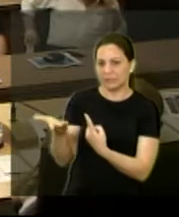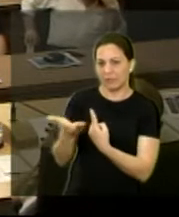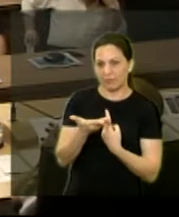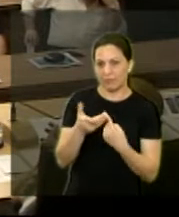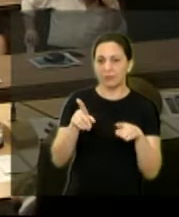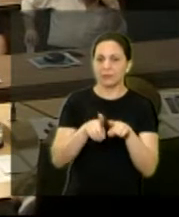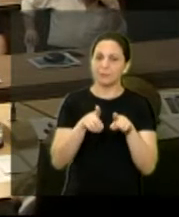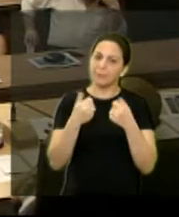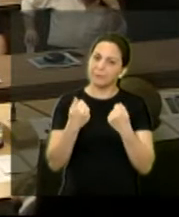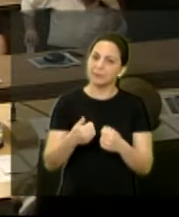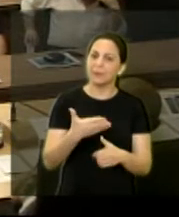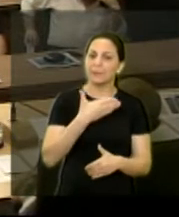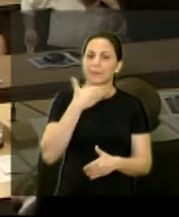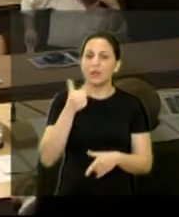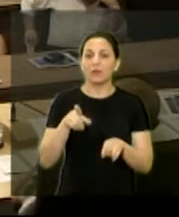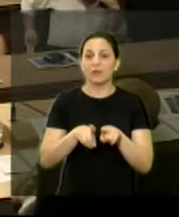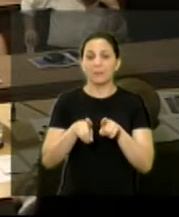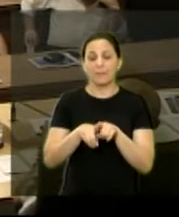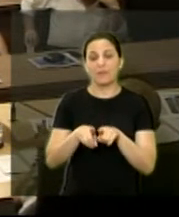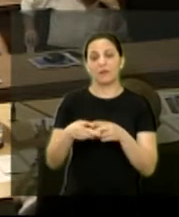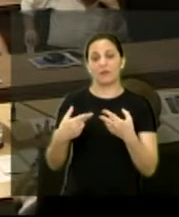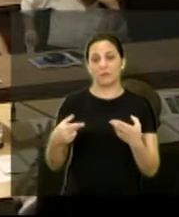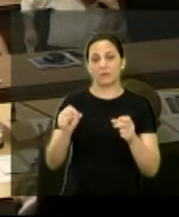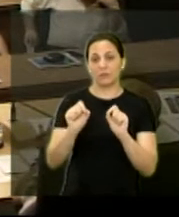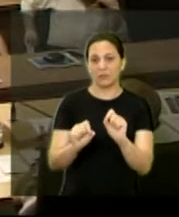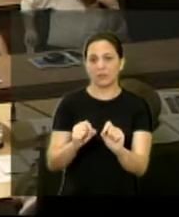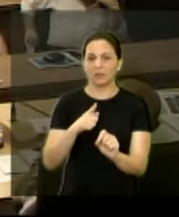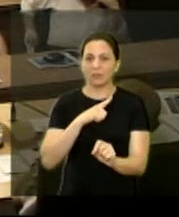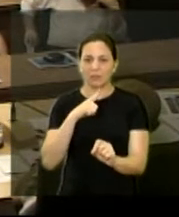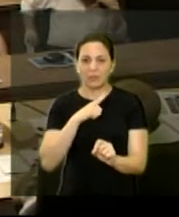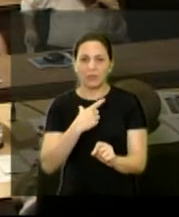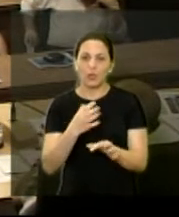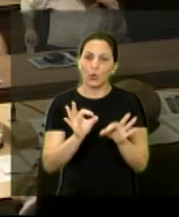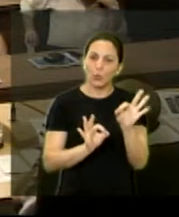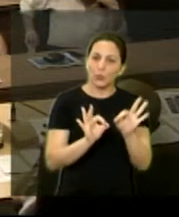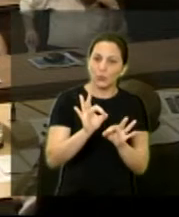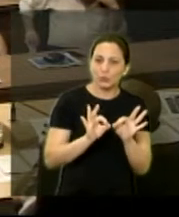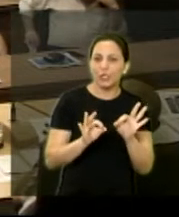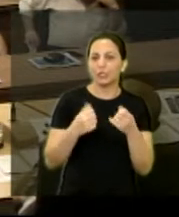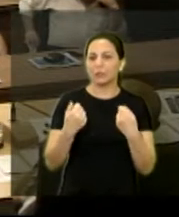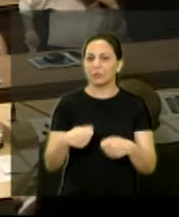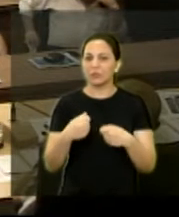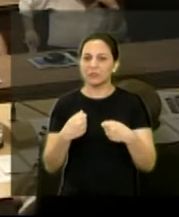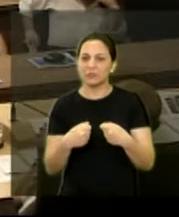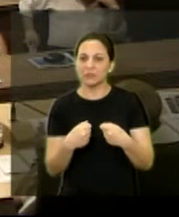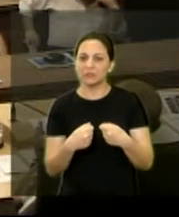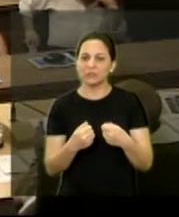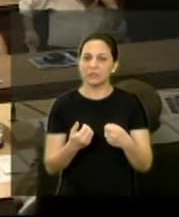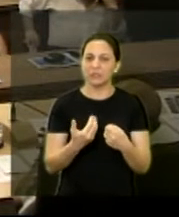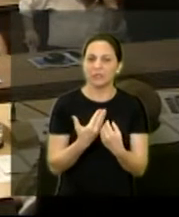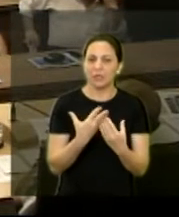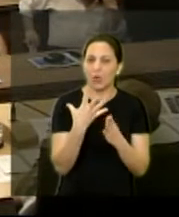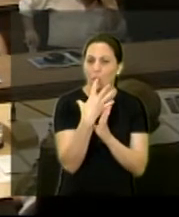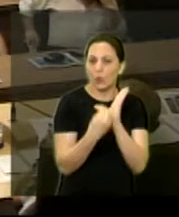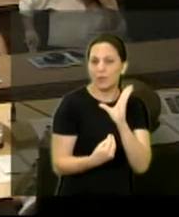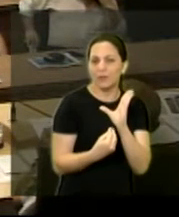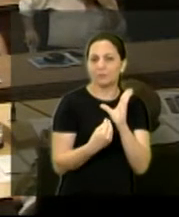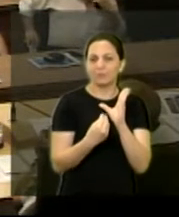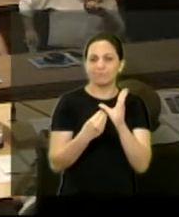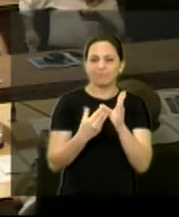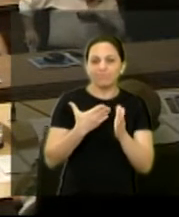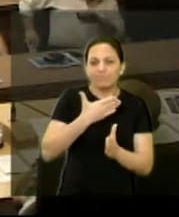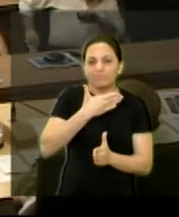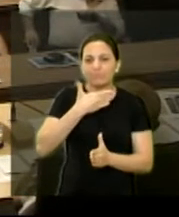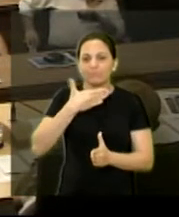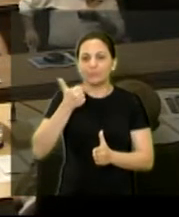tudo pra melhorar em relação mesmo que você falou dos projetos eu acho que é um modelo que tem que se aperfeiçoar mas que pode ser seguido